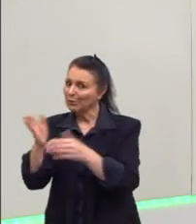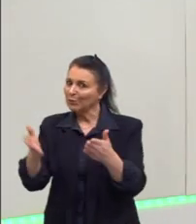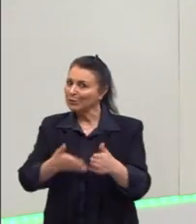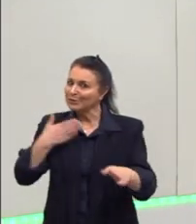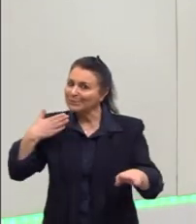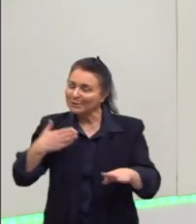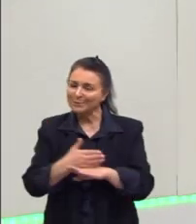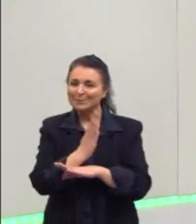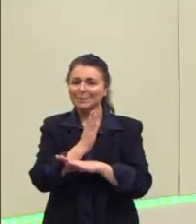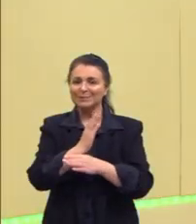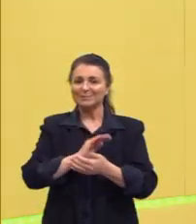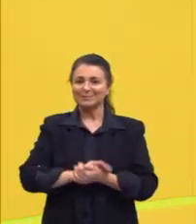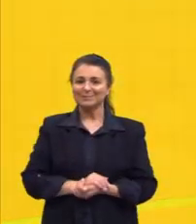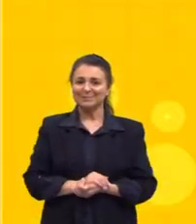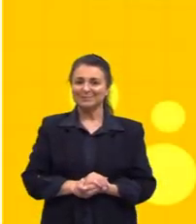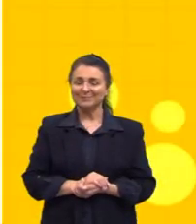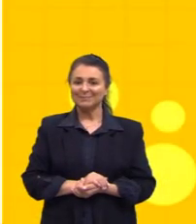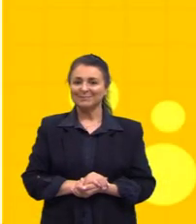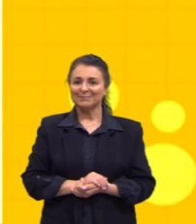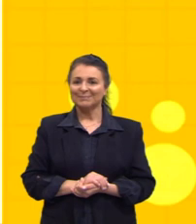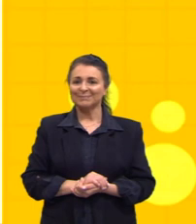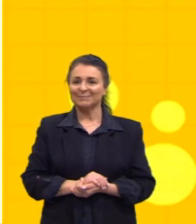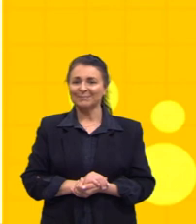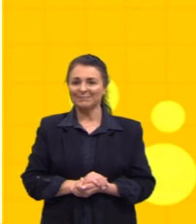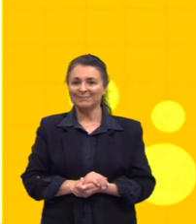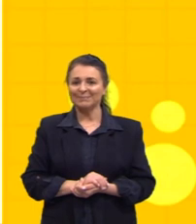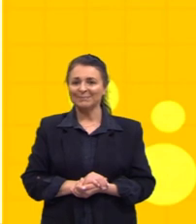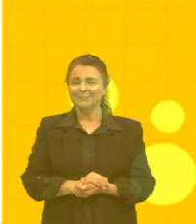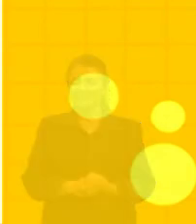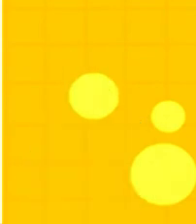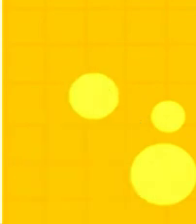e partiu passar. tchau. Tchau.